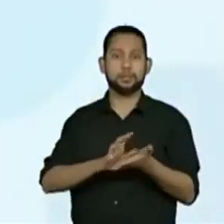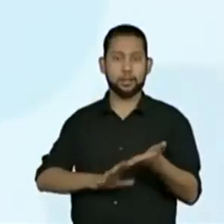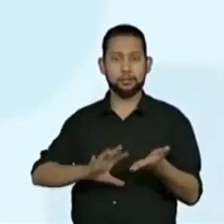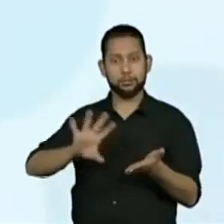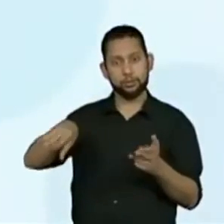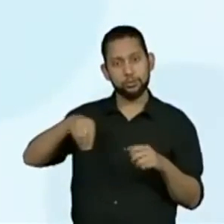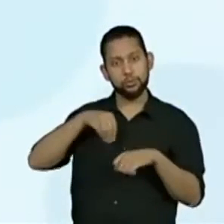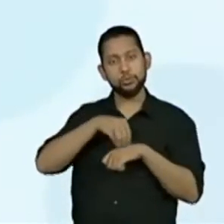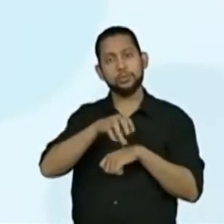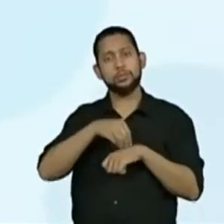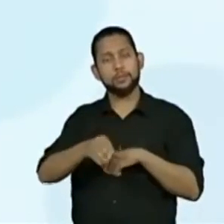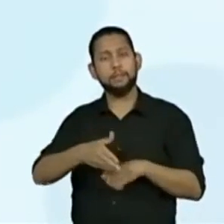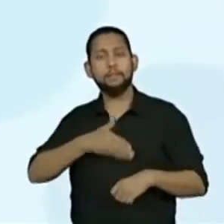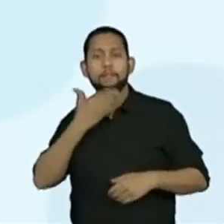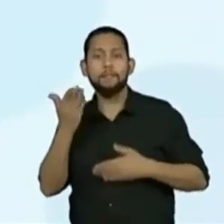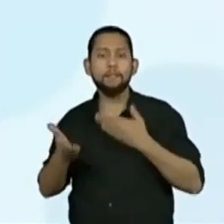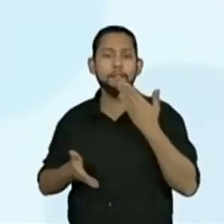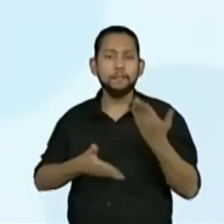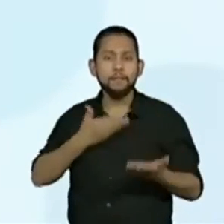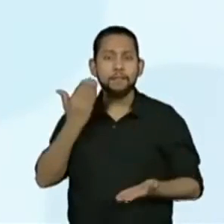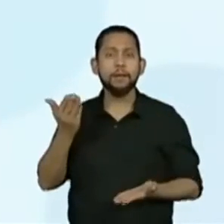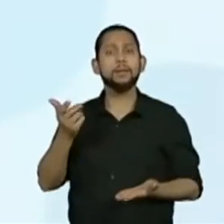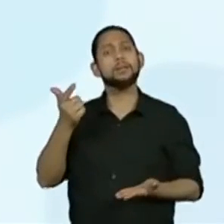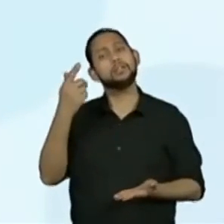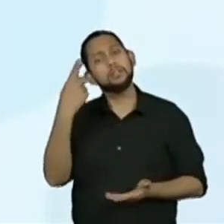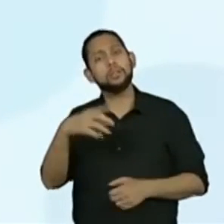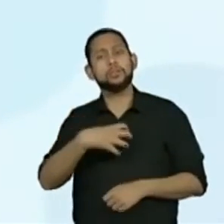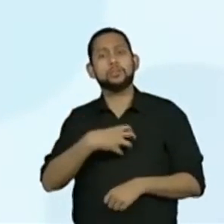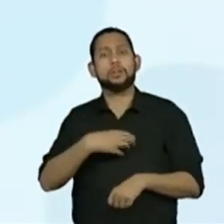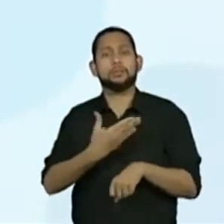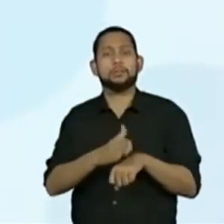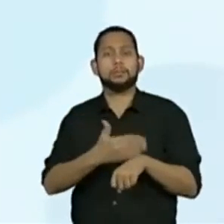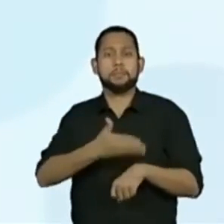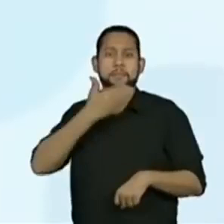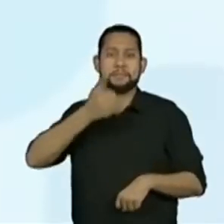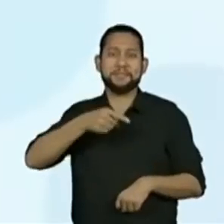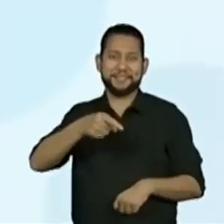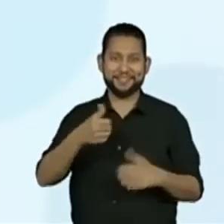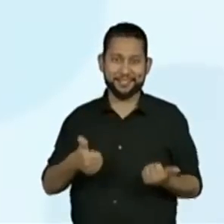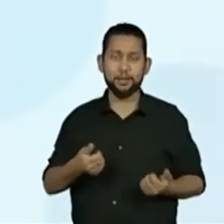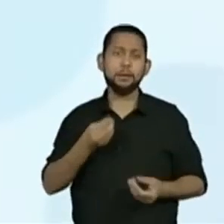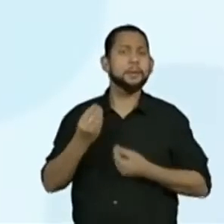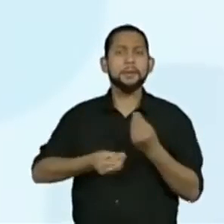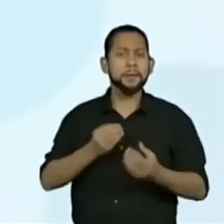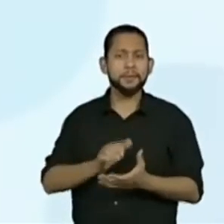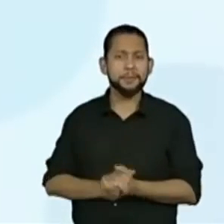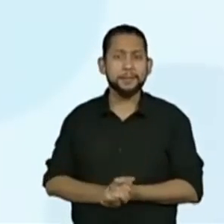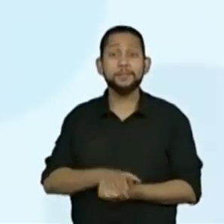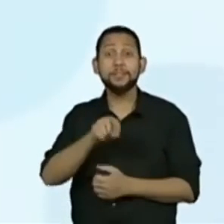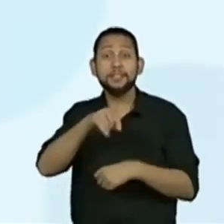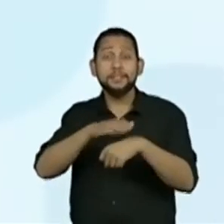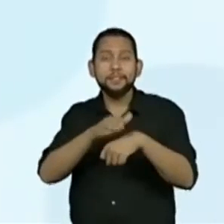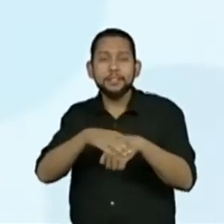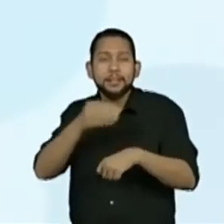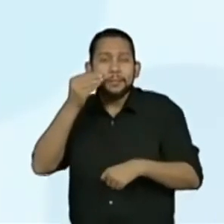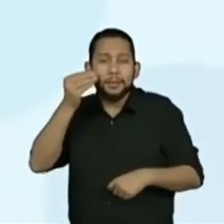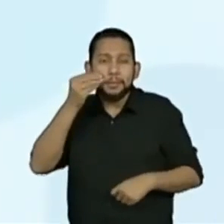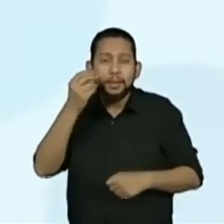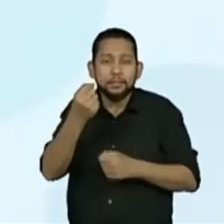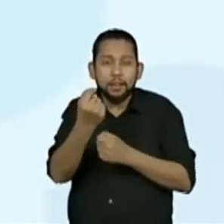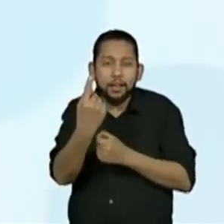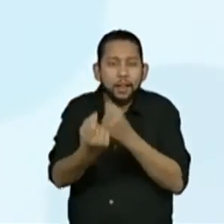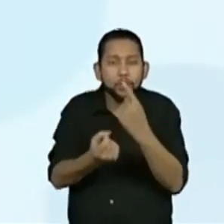fácil. E ela é aberta para o aluno fazer do jeito que ele achar melhor. Então, como que vai ser? Você vai realizar um experimento